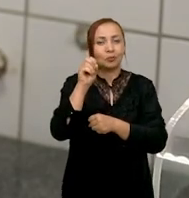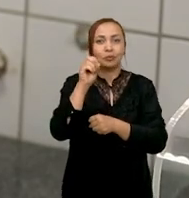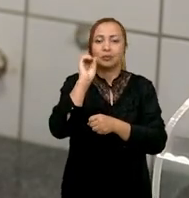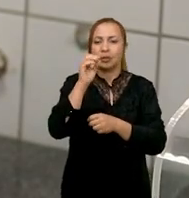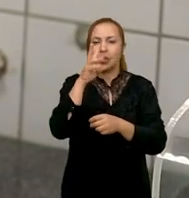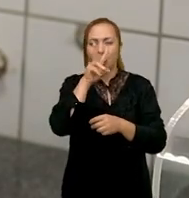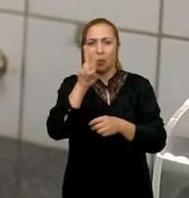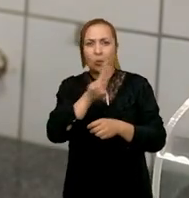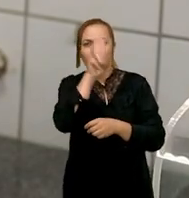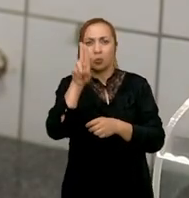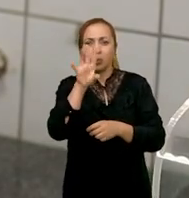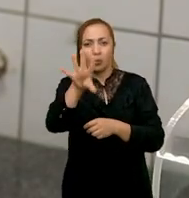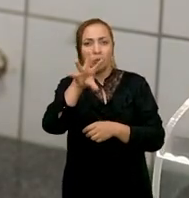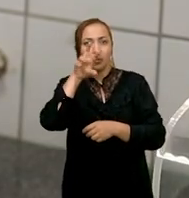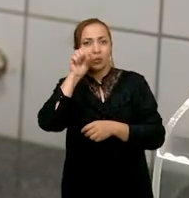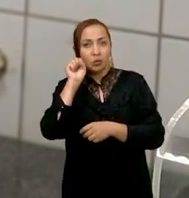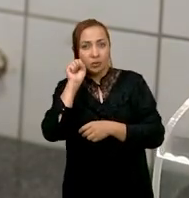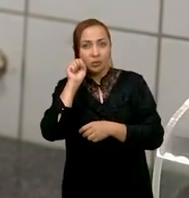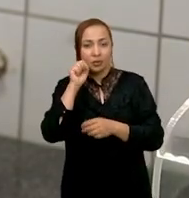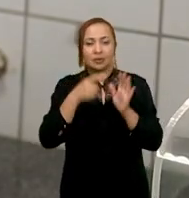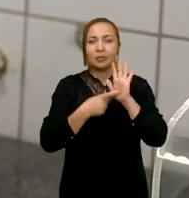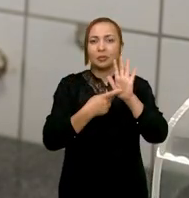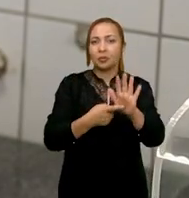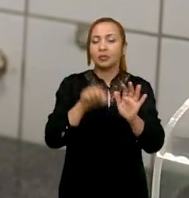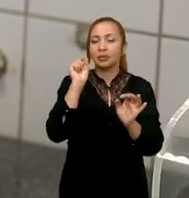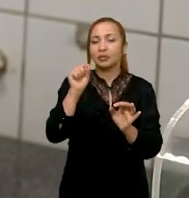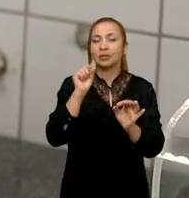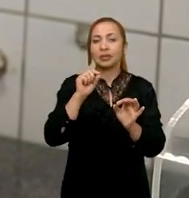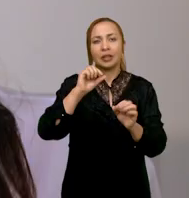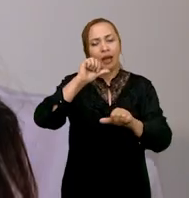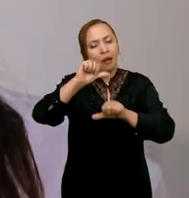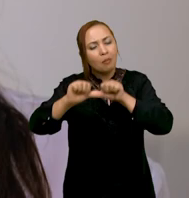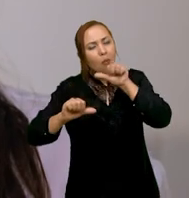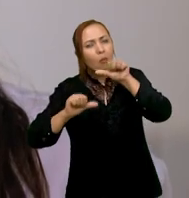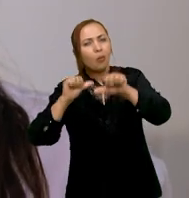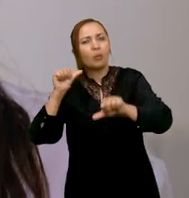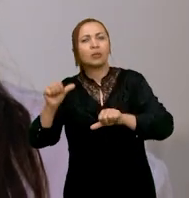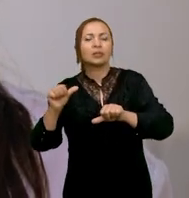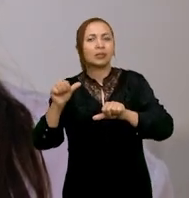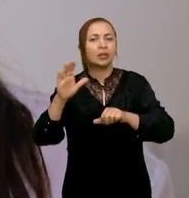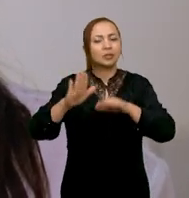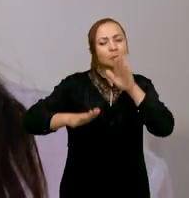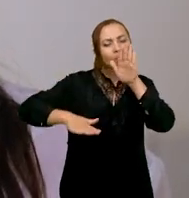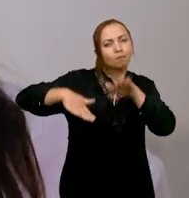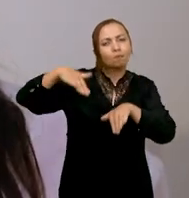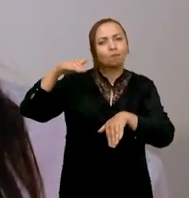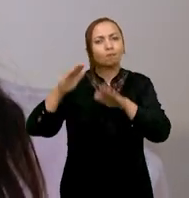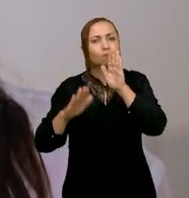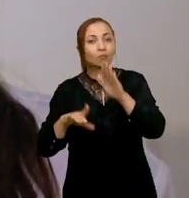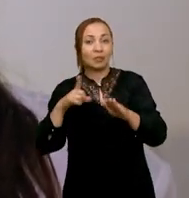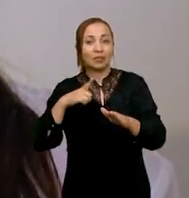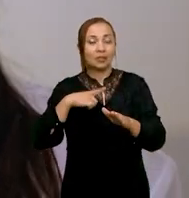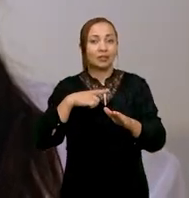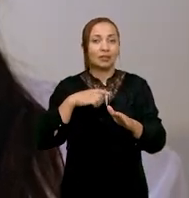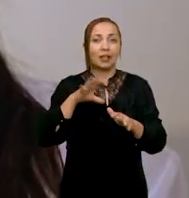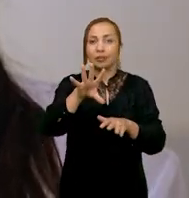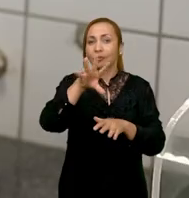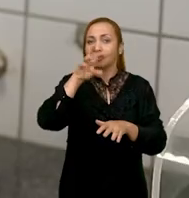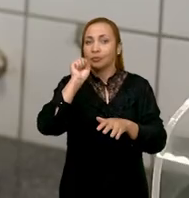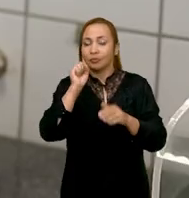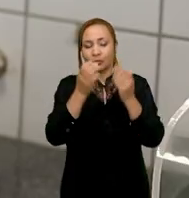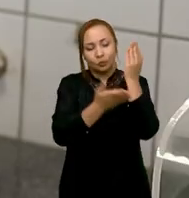isótopos de oxigênio e conseguimos mostrar que a variação dos isótopos de oxigênio que ocorre